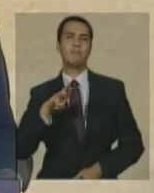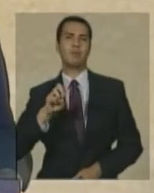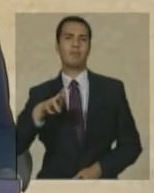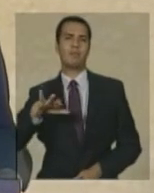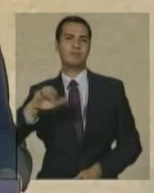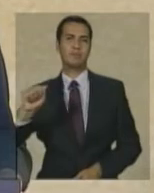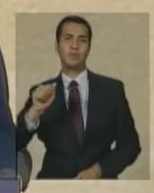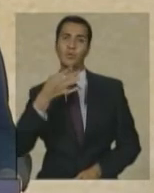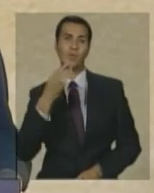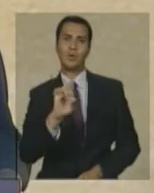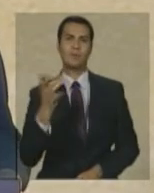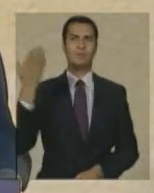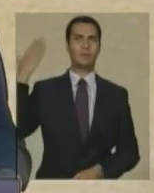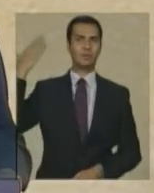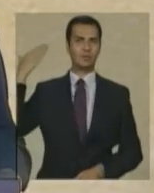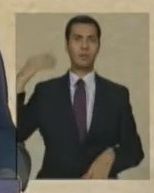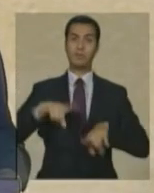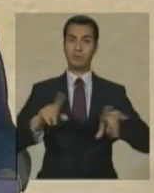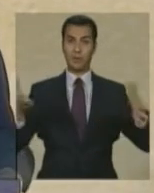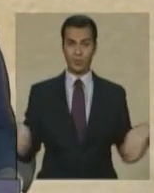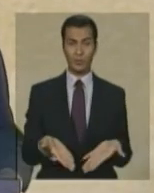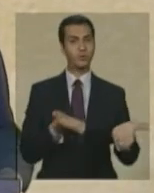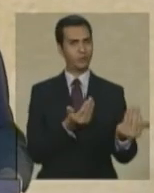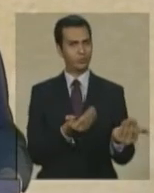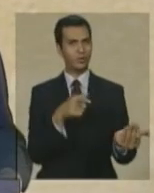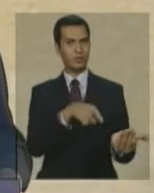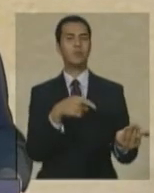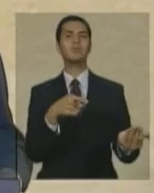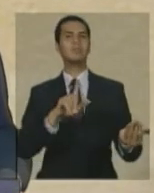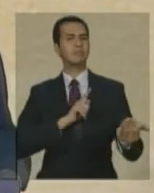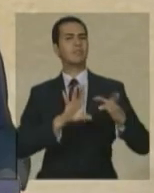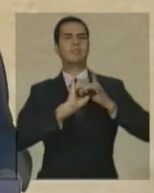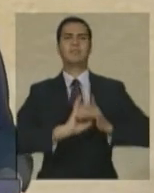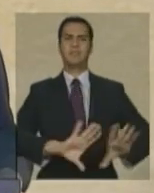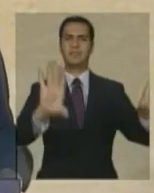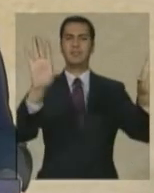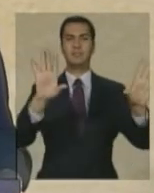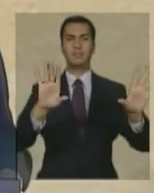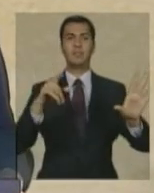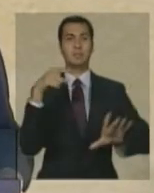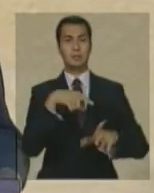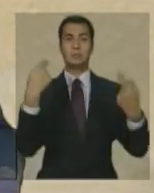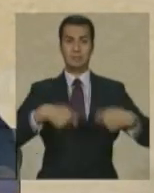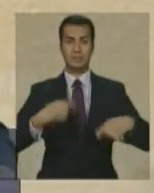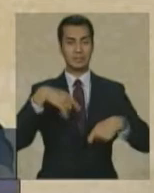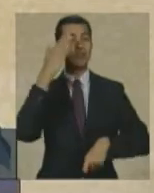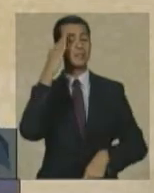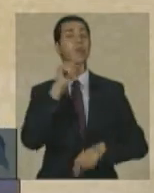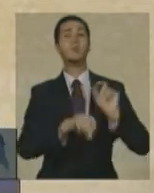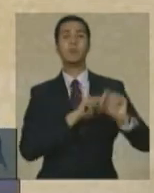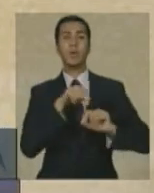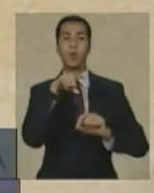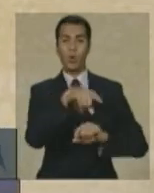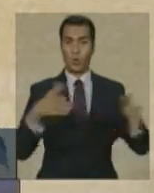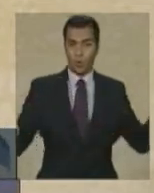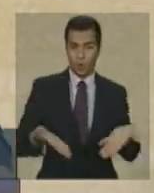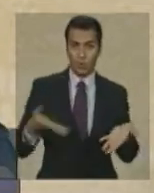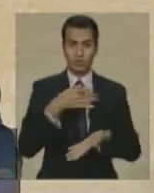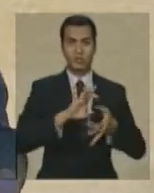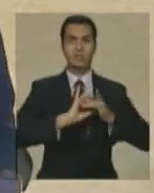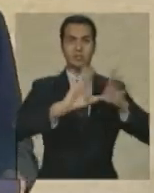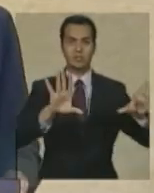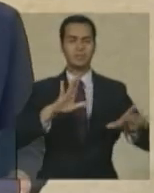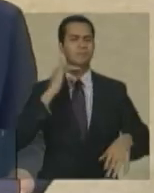aos jovens que hoje têm o direito à liberdade e devem saber que essa liberdade é